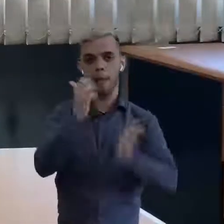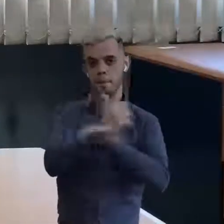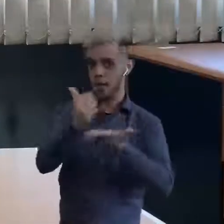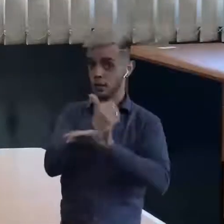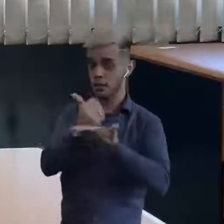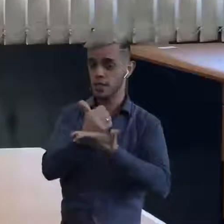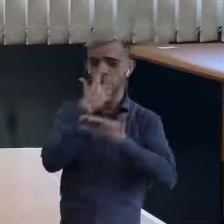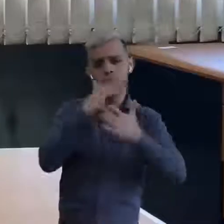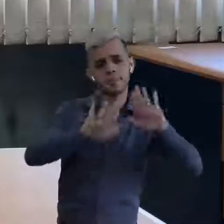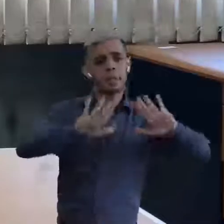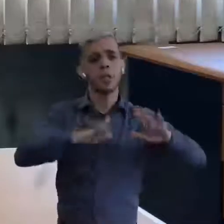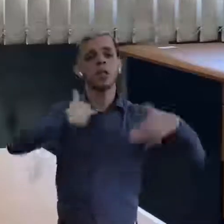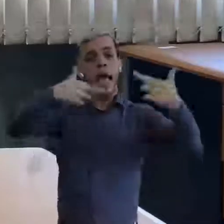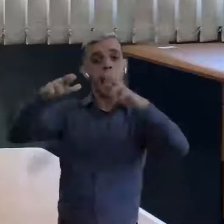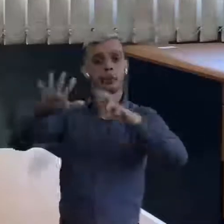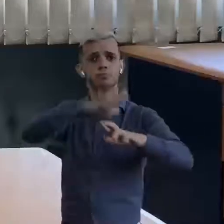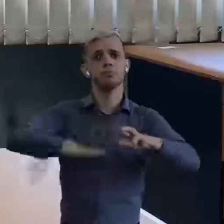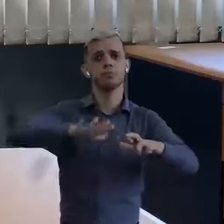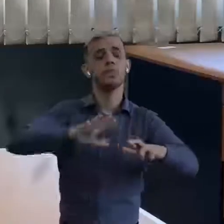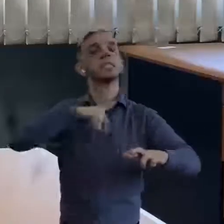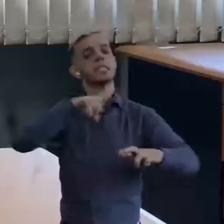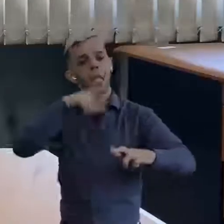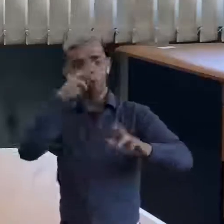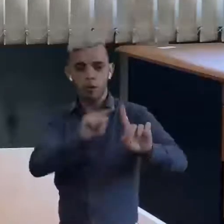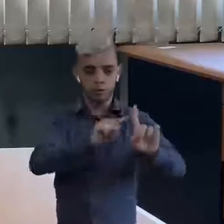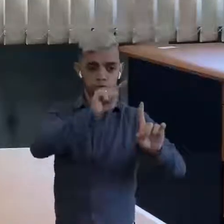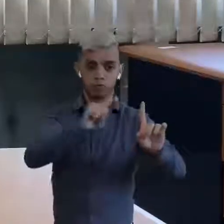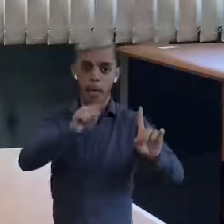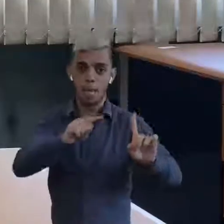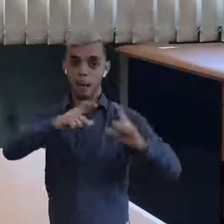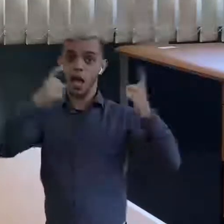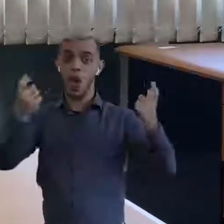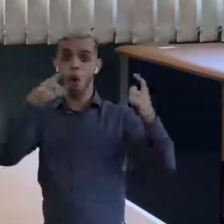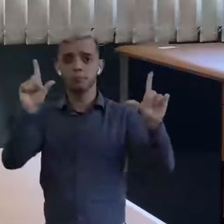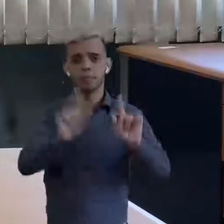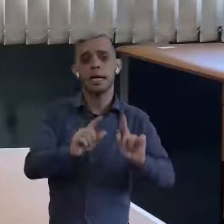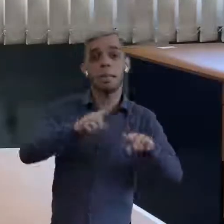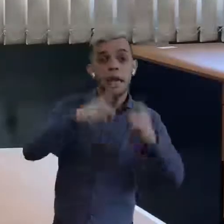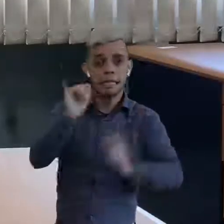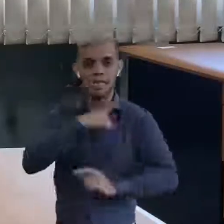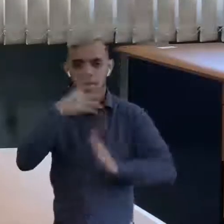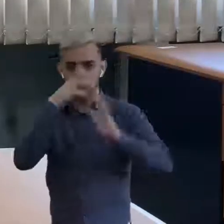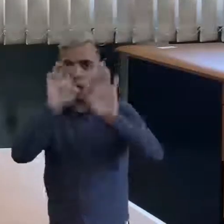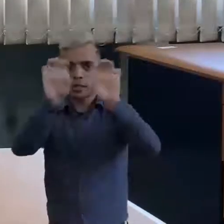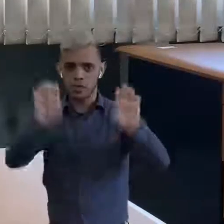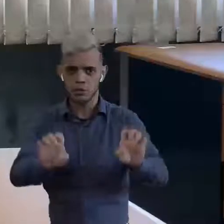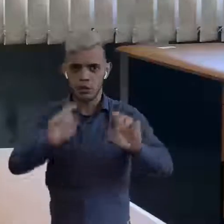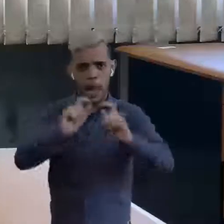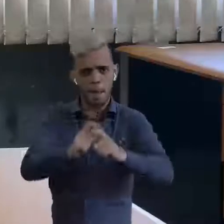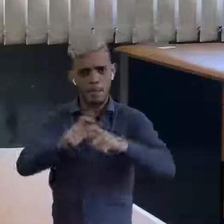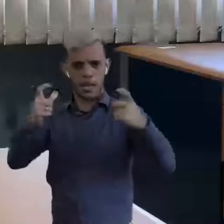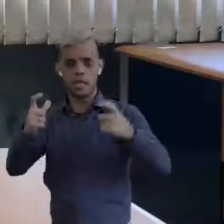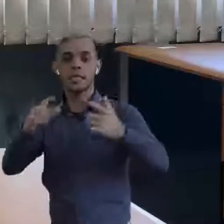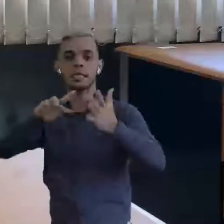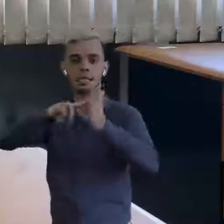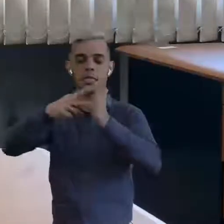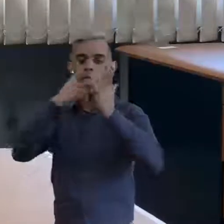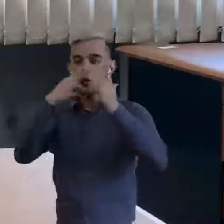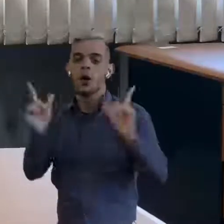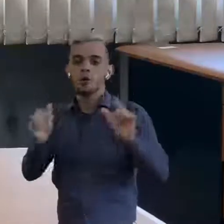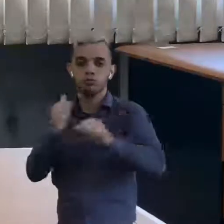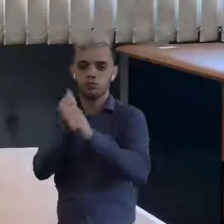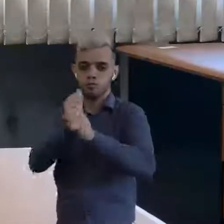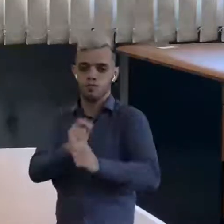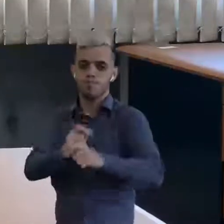aproveitamento básico. Conforme a região, ele vai ter um índice maior ou um índice menor. Se tiver uma infraestrutura melhor, ele vai poder